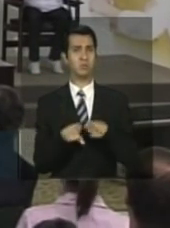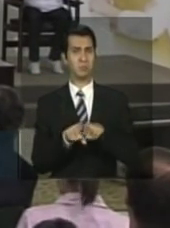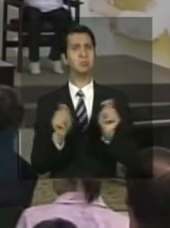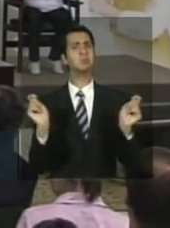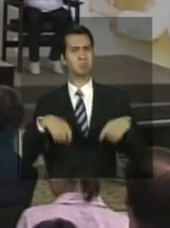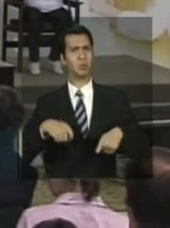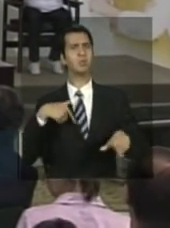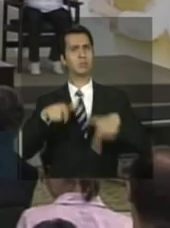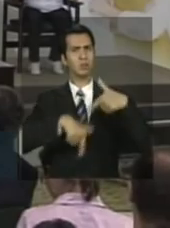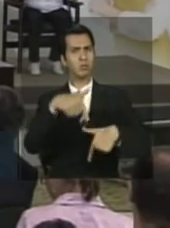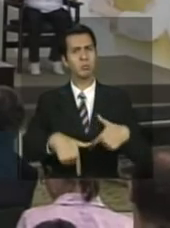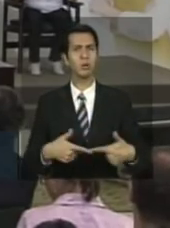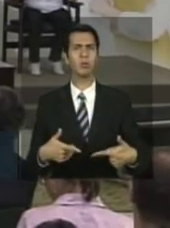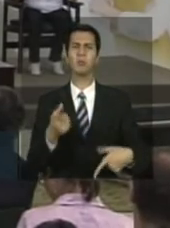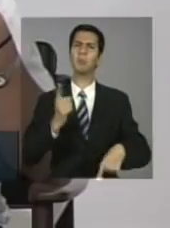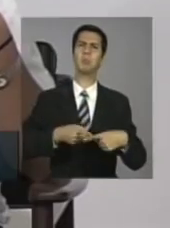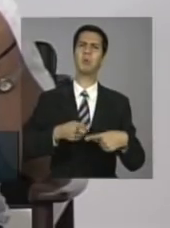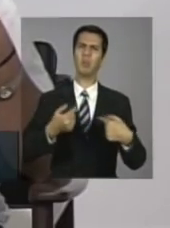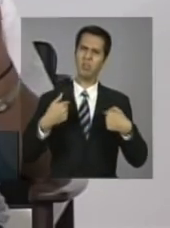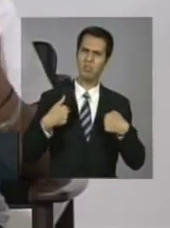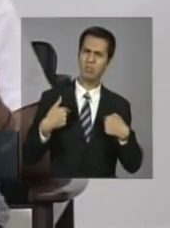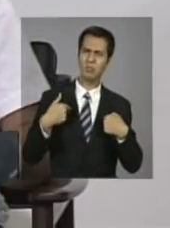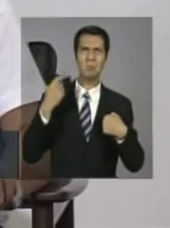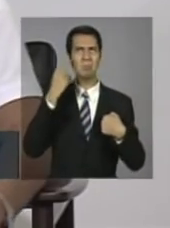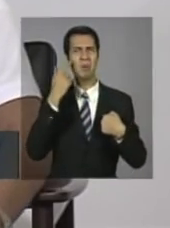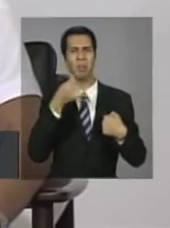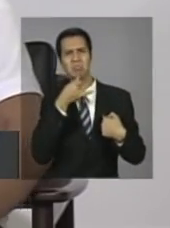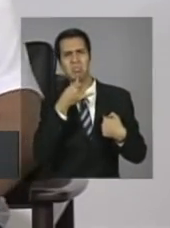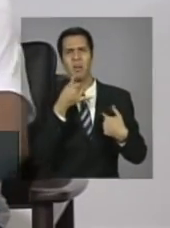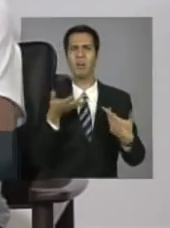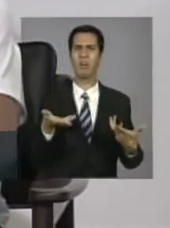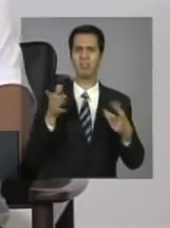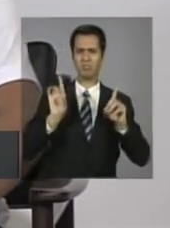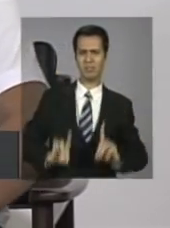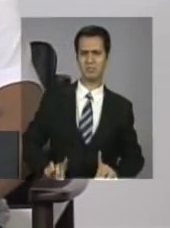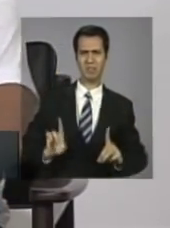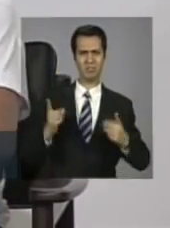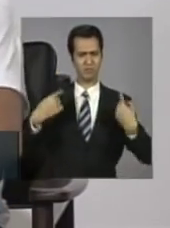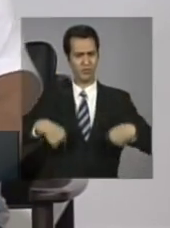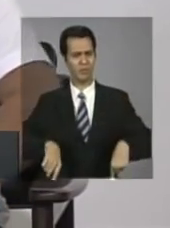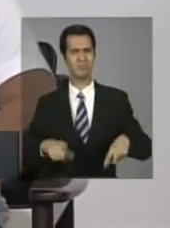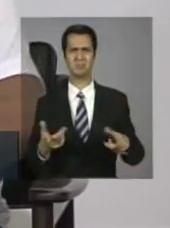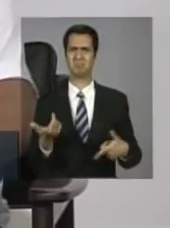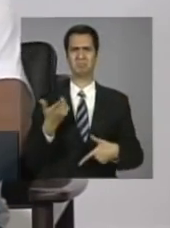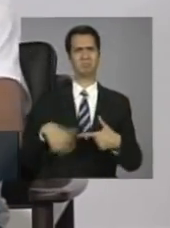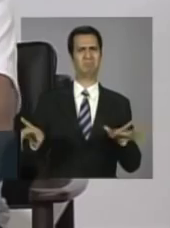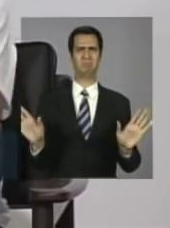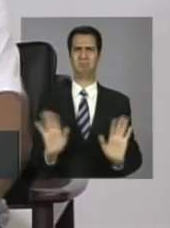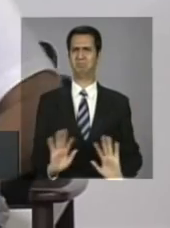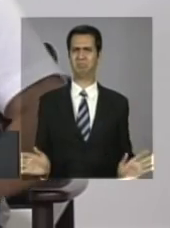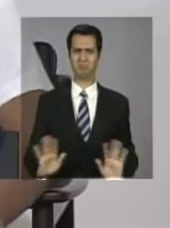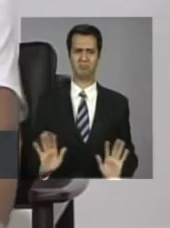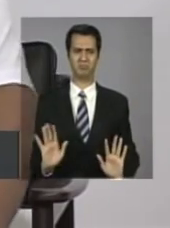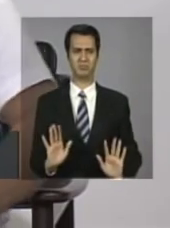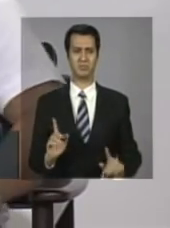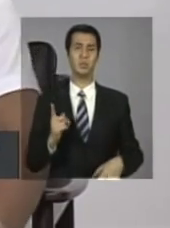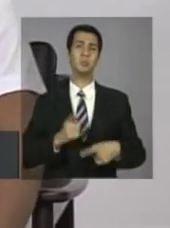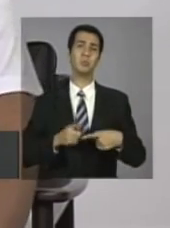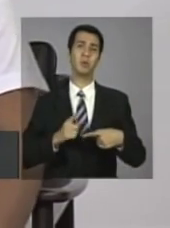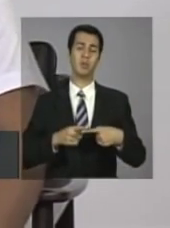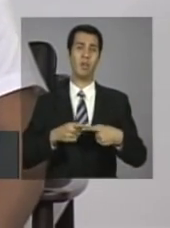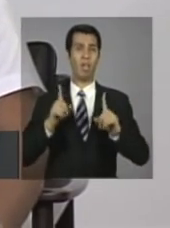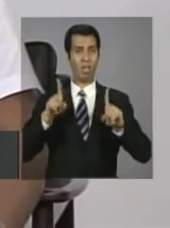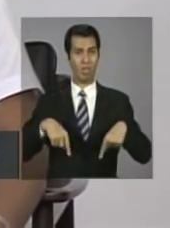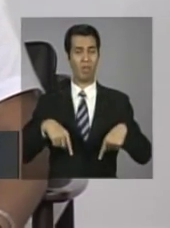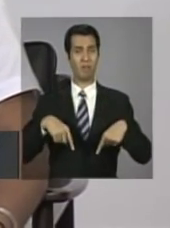trabalhar, então, por que eu vou deixar me abater por uma deficiência física, principalmente, que era nos membros